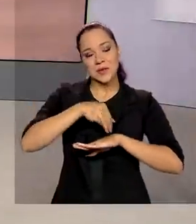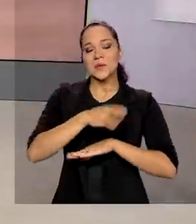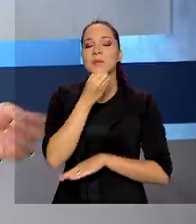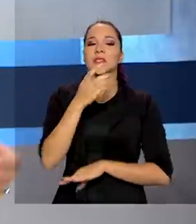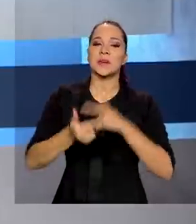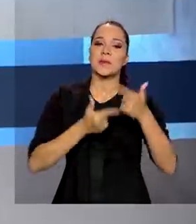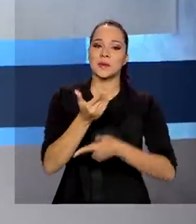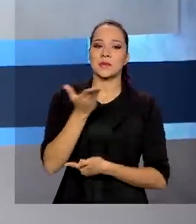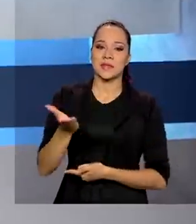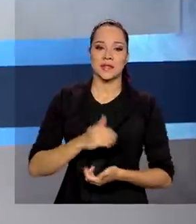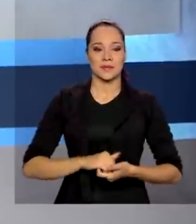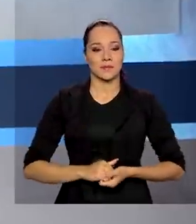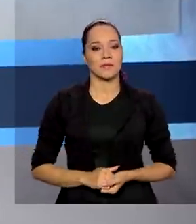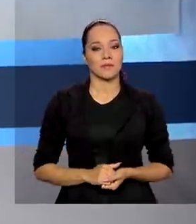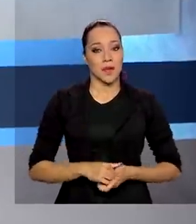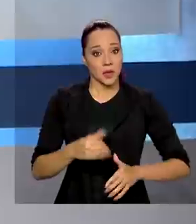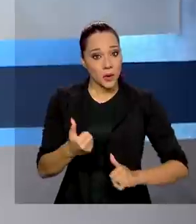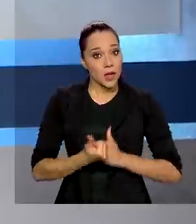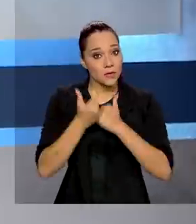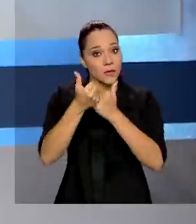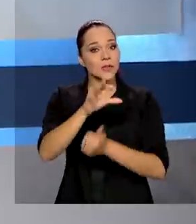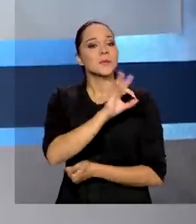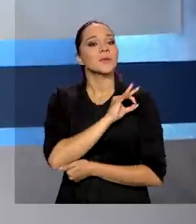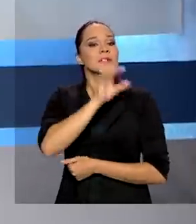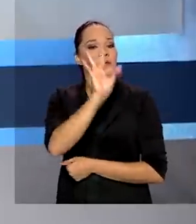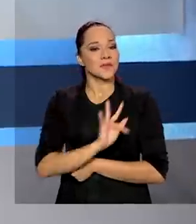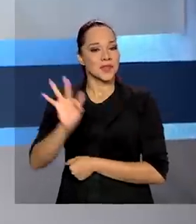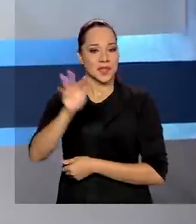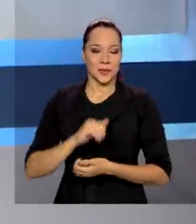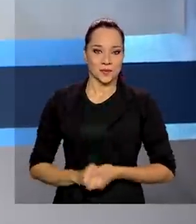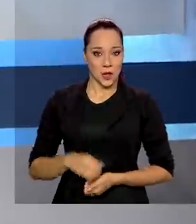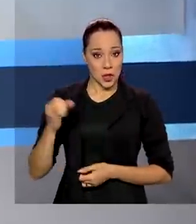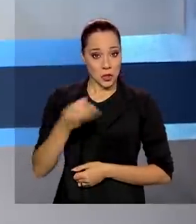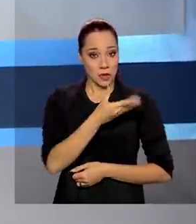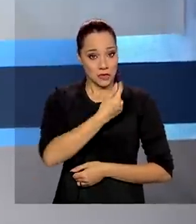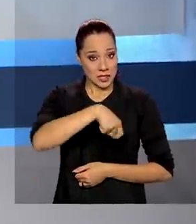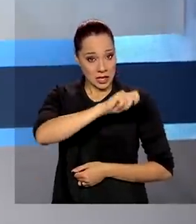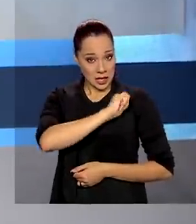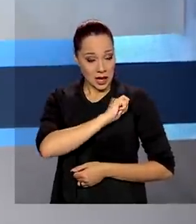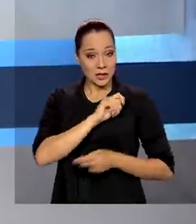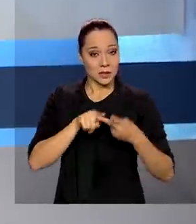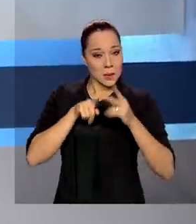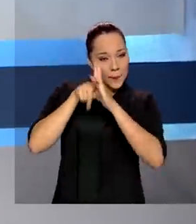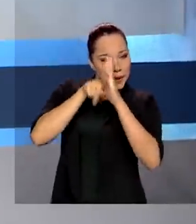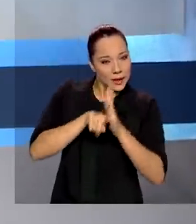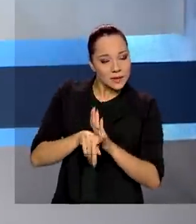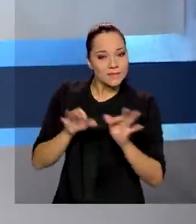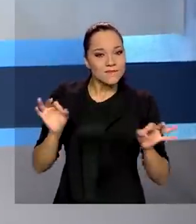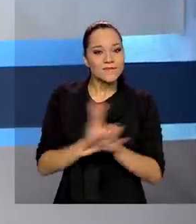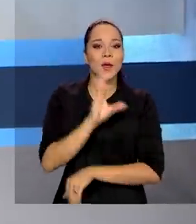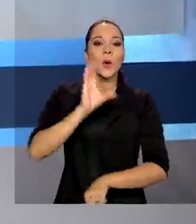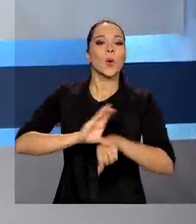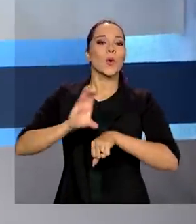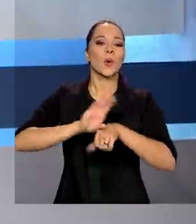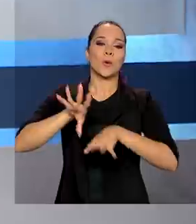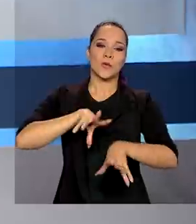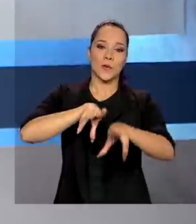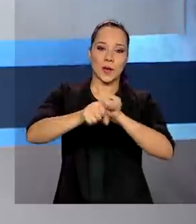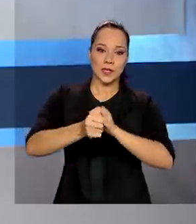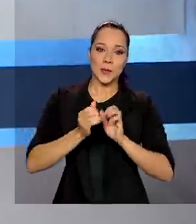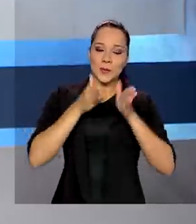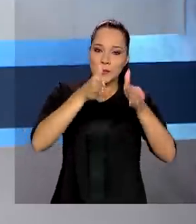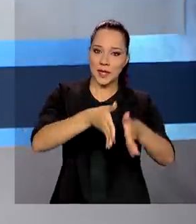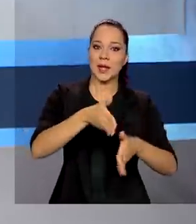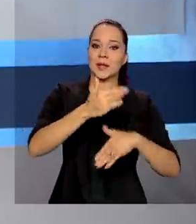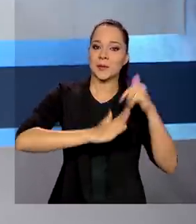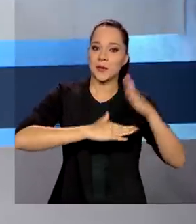trabalho para você. Um reforço na Polícia Federal. Novos delegados e peritos encerraram o curso de formação para ingressar